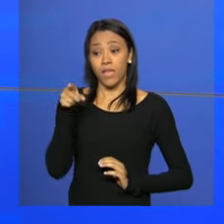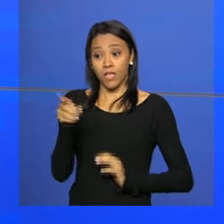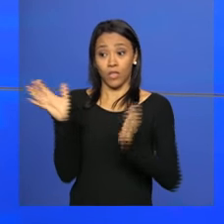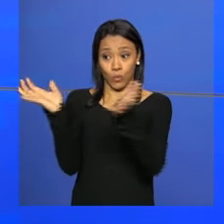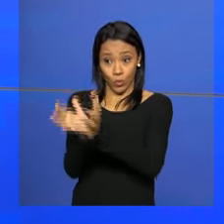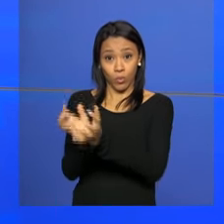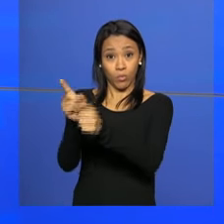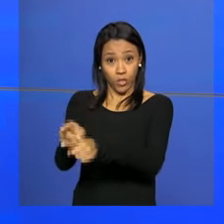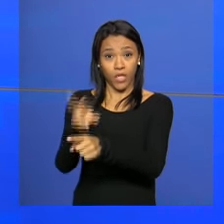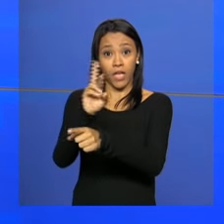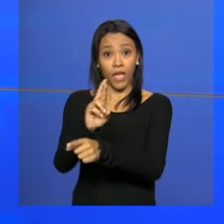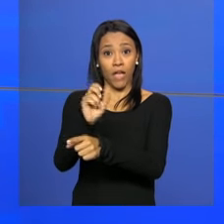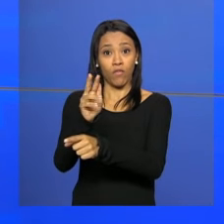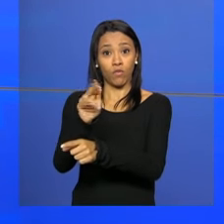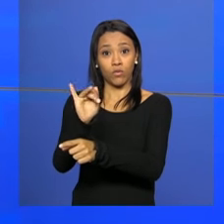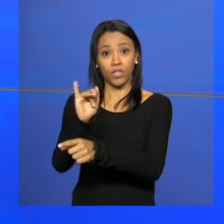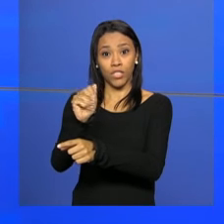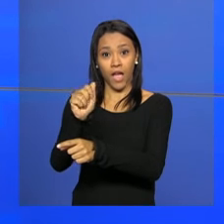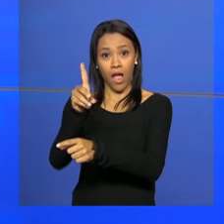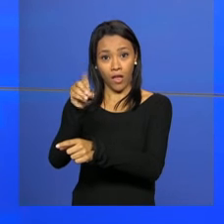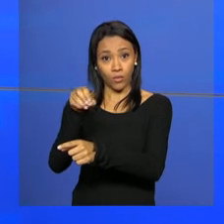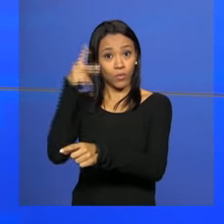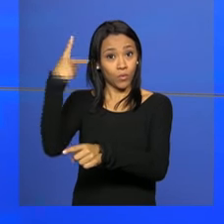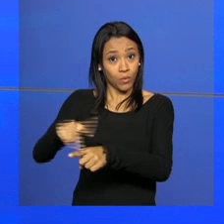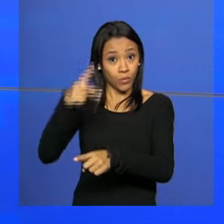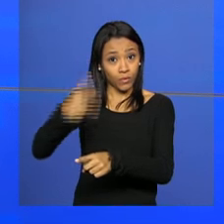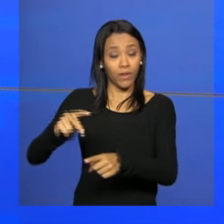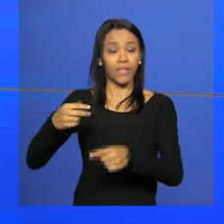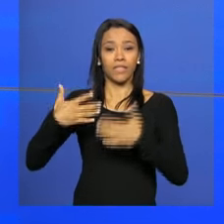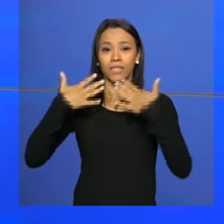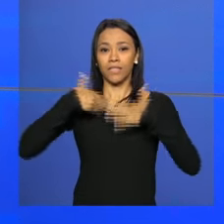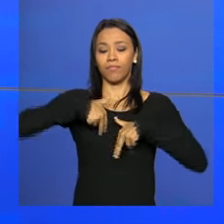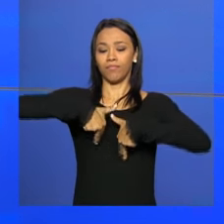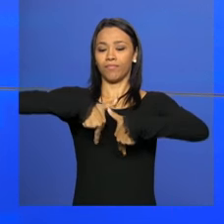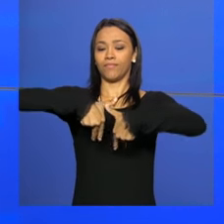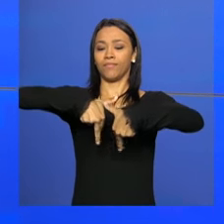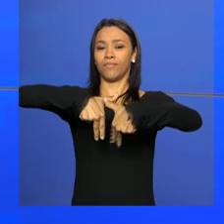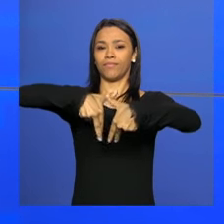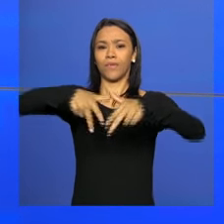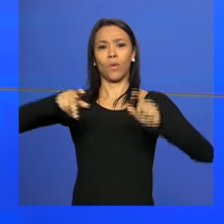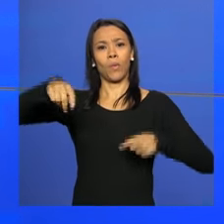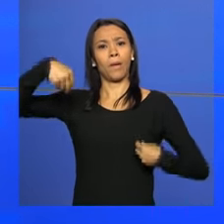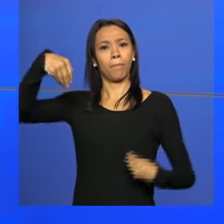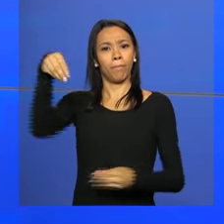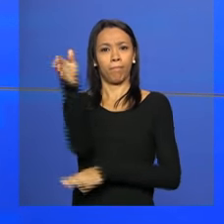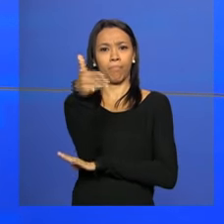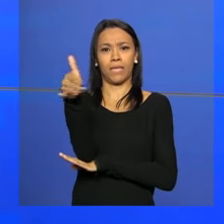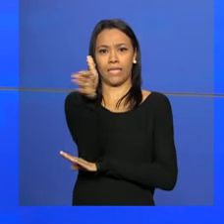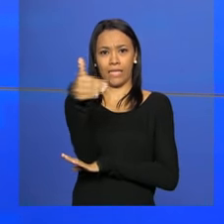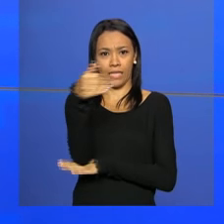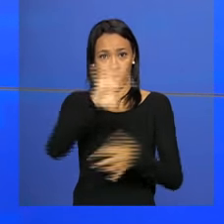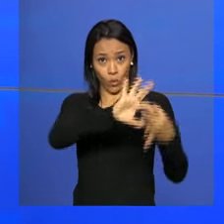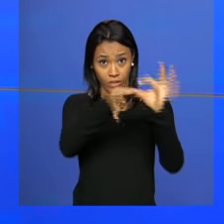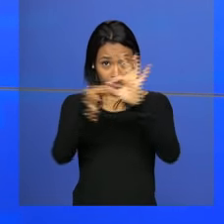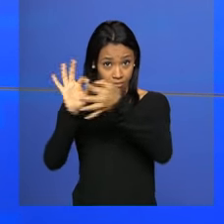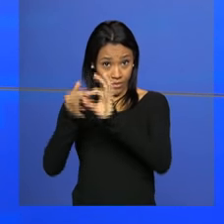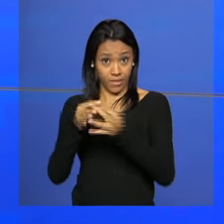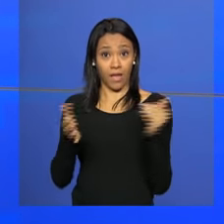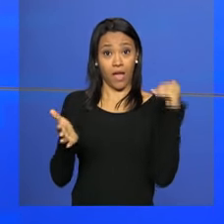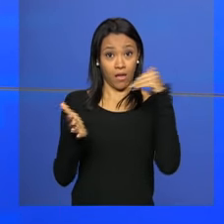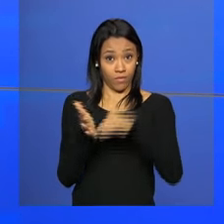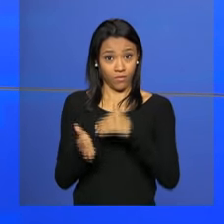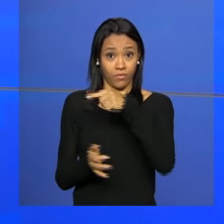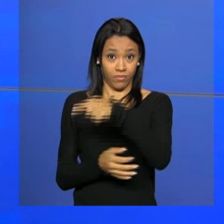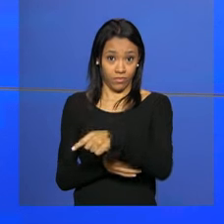refugiados vai desfilar com a bandeira olímpica, antes do anfitrião, o Brasil, que é a última delegação a se apresentar.